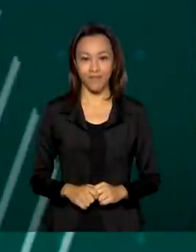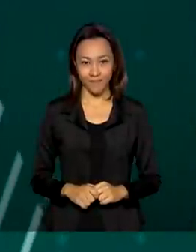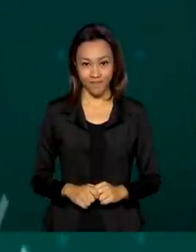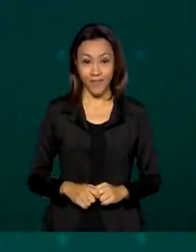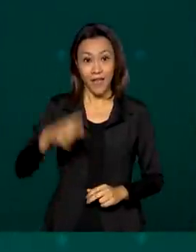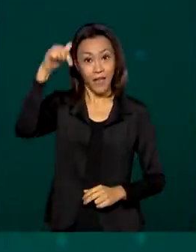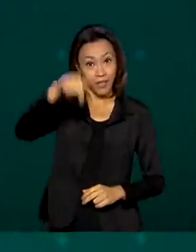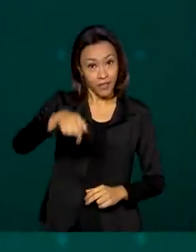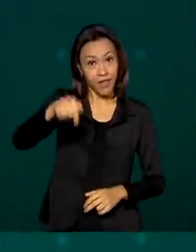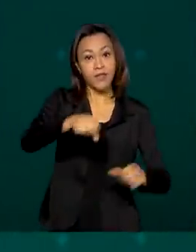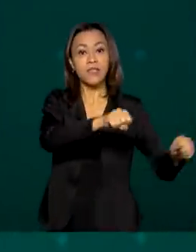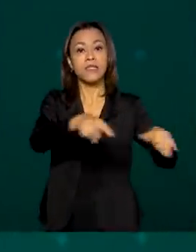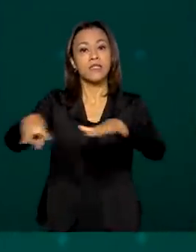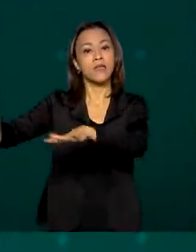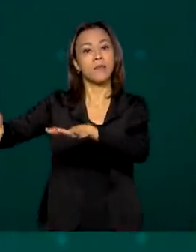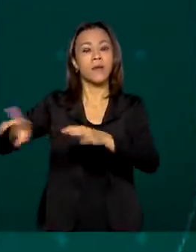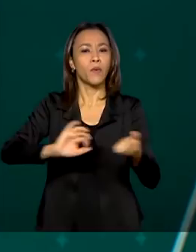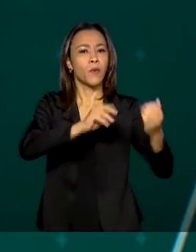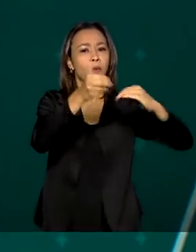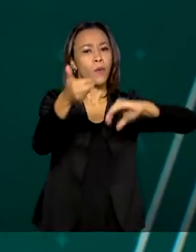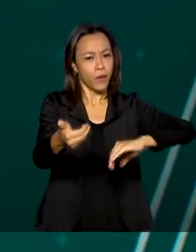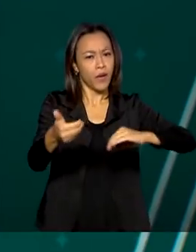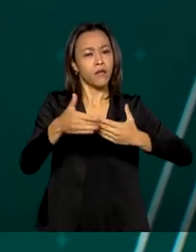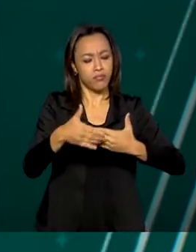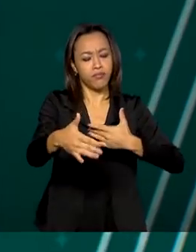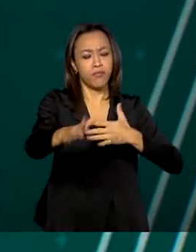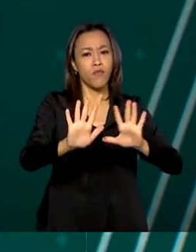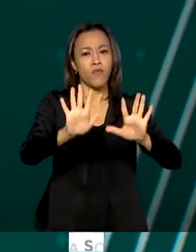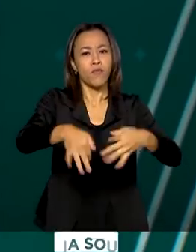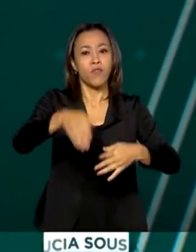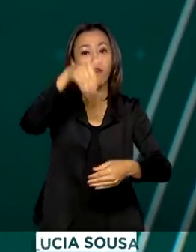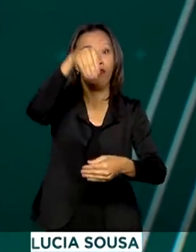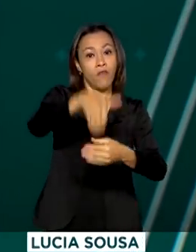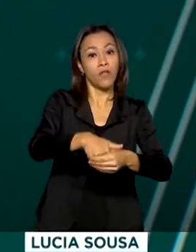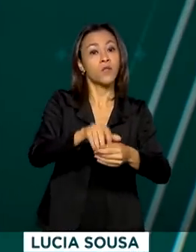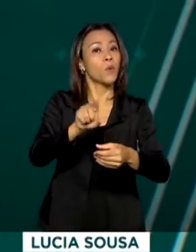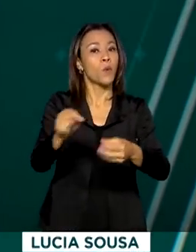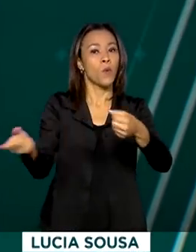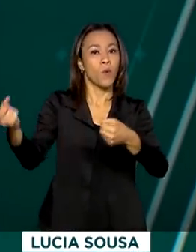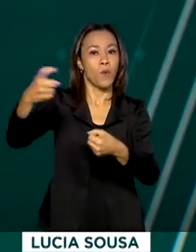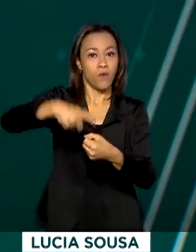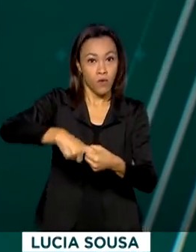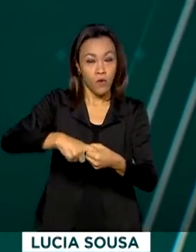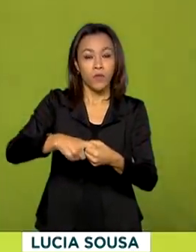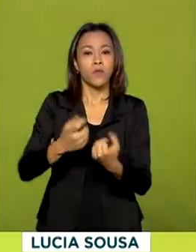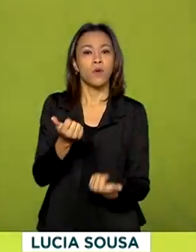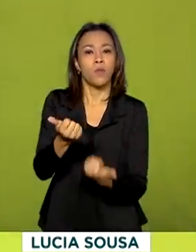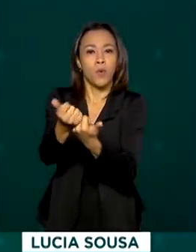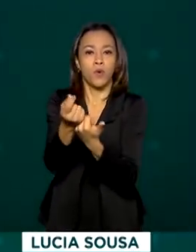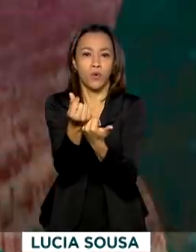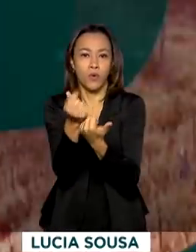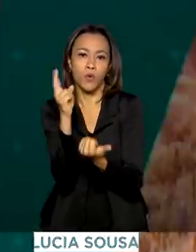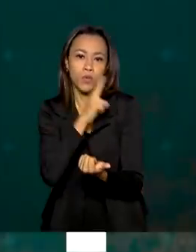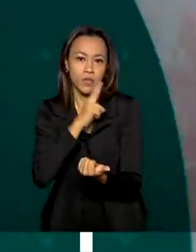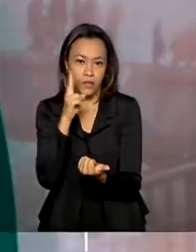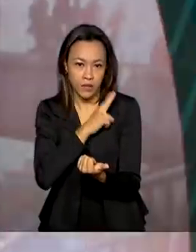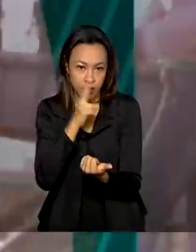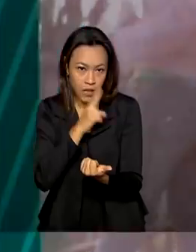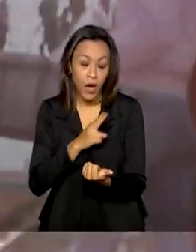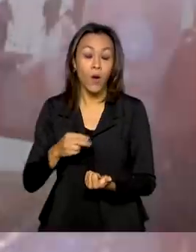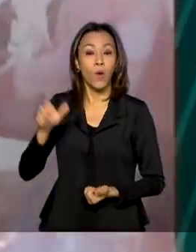Nesta semana, o Congresso deve finalizar a votação para o retorno do auxílio emergencial. O ministro Paulo